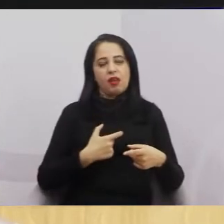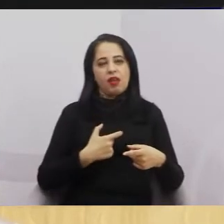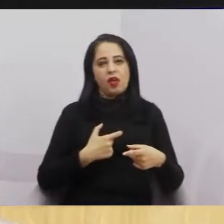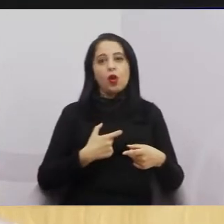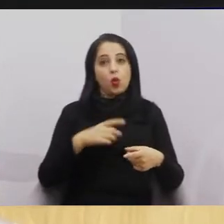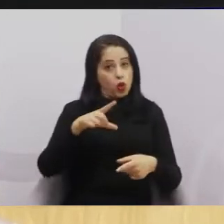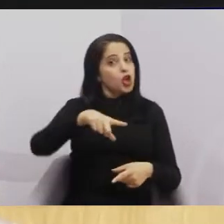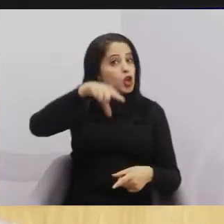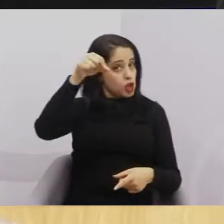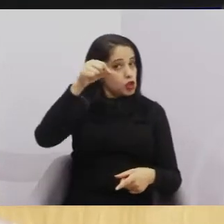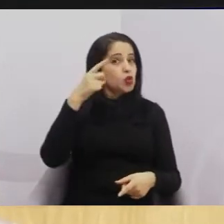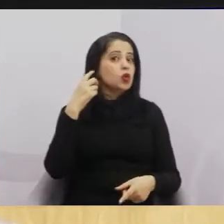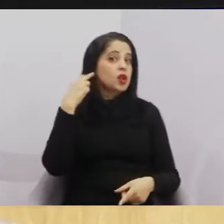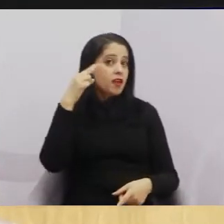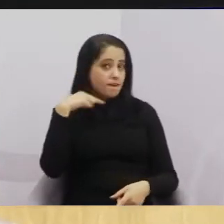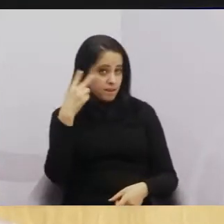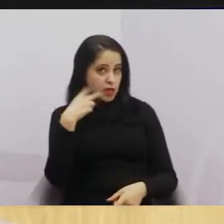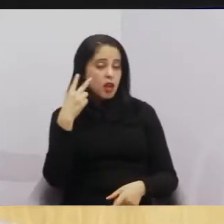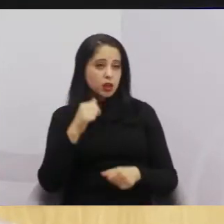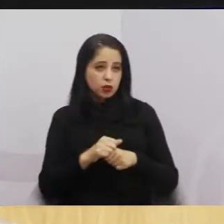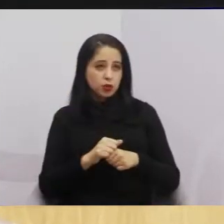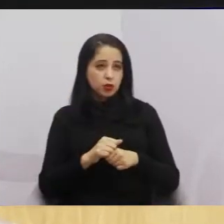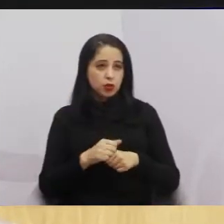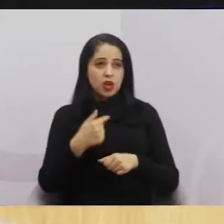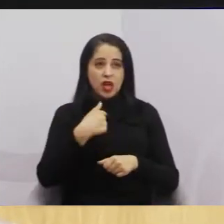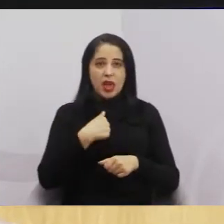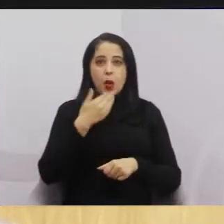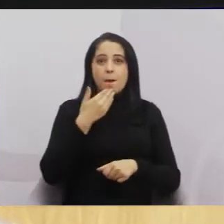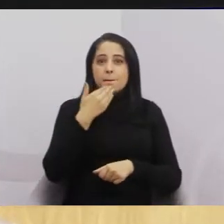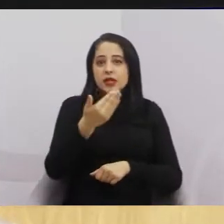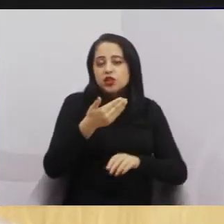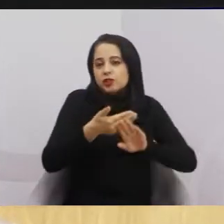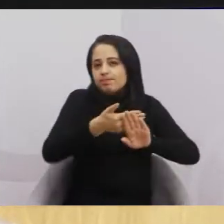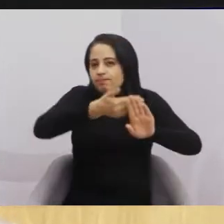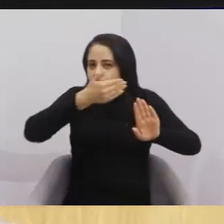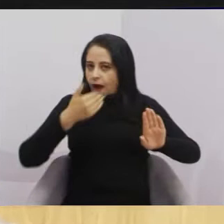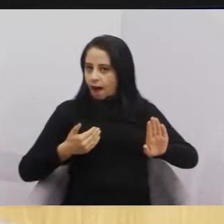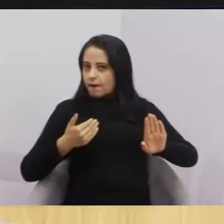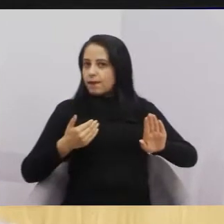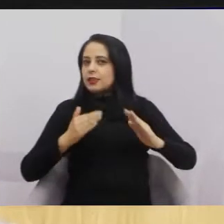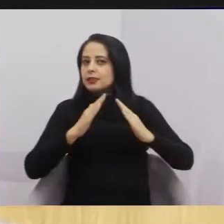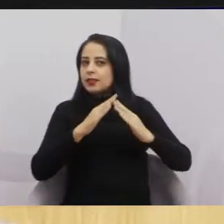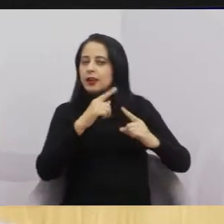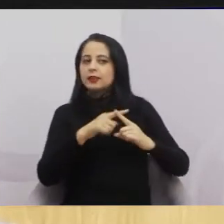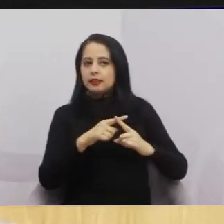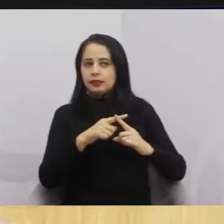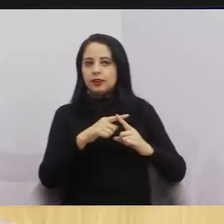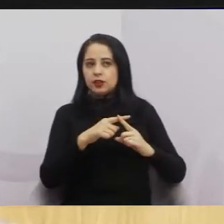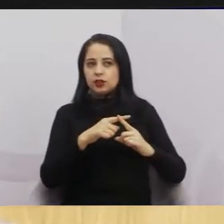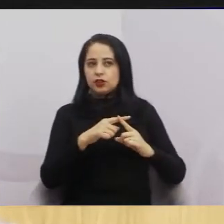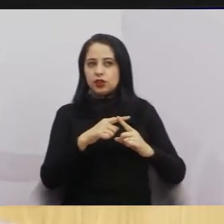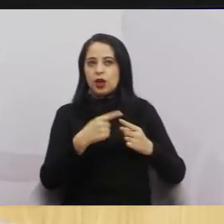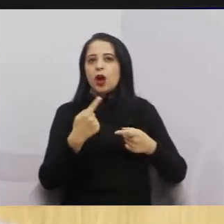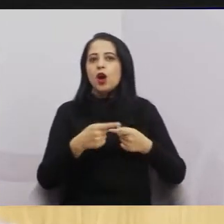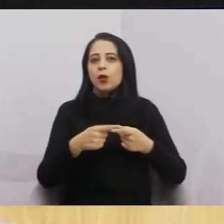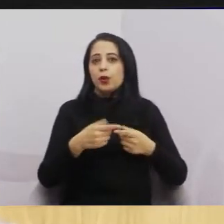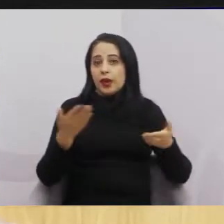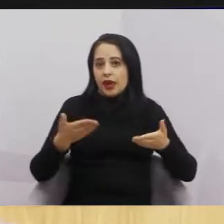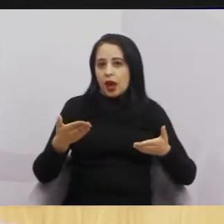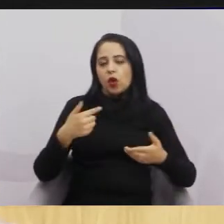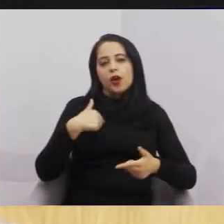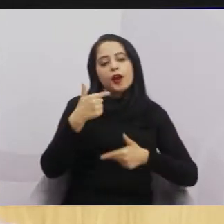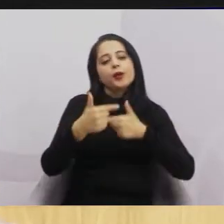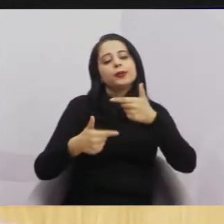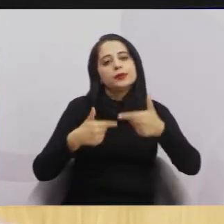vereador, eu pedi o afastamento da minha igreja, pedi o afastamento dizendo que eu estaria à disposição da